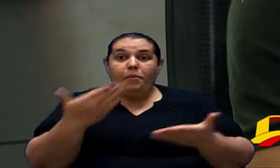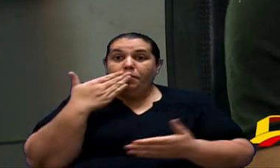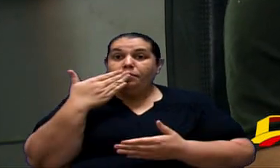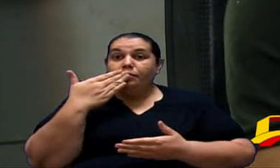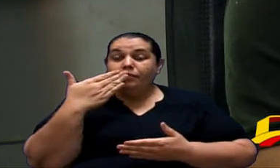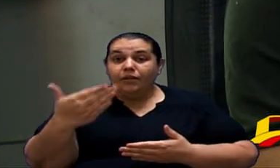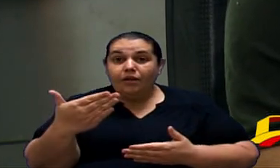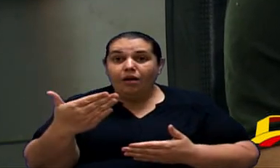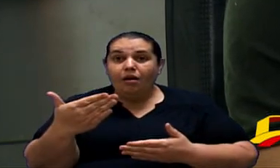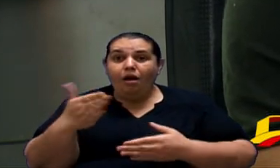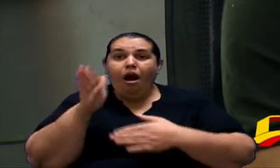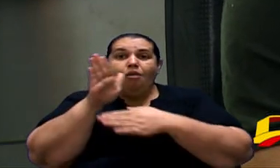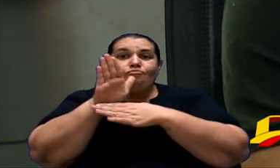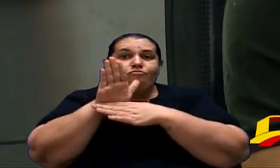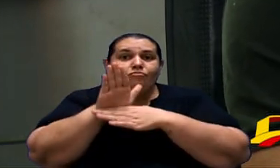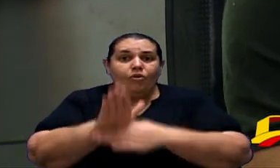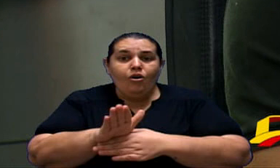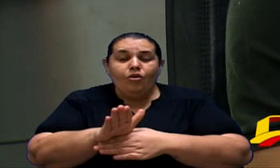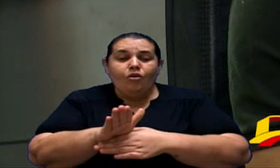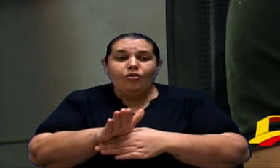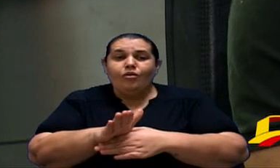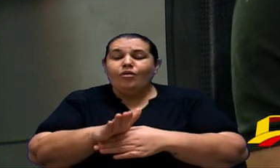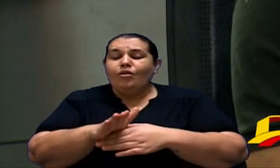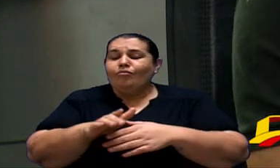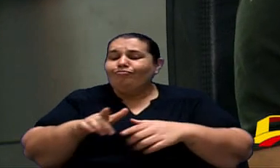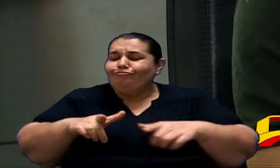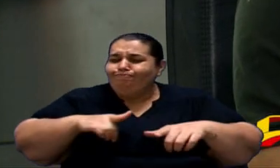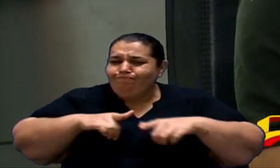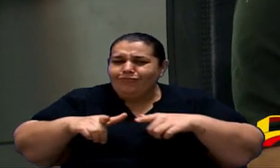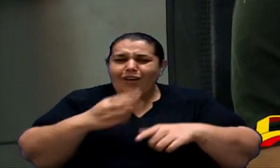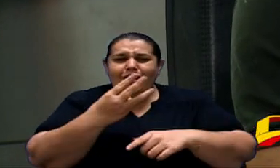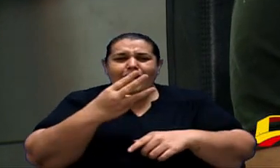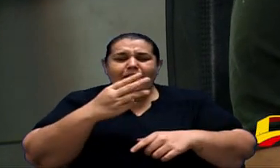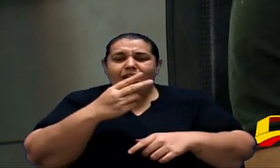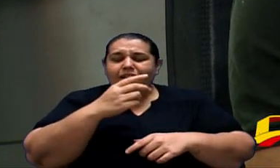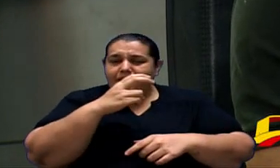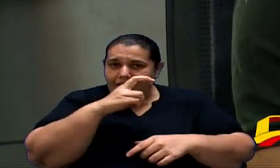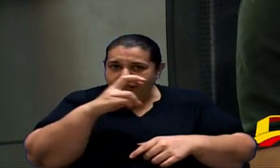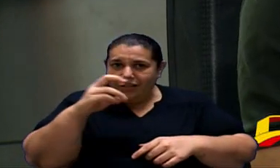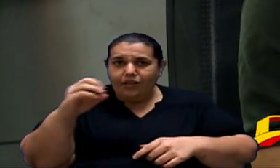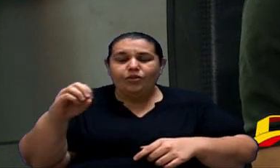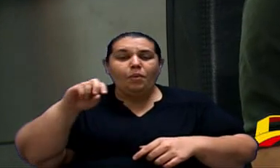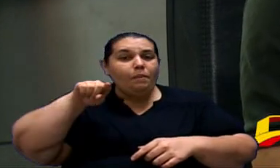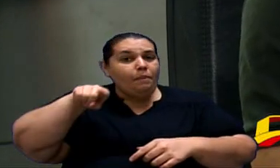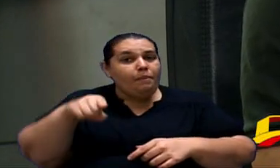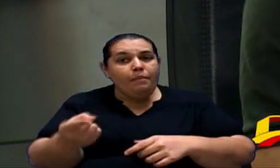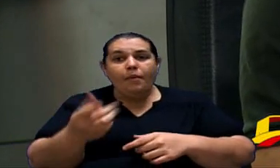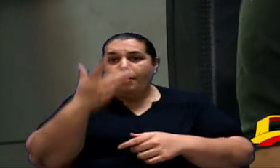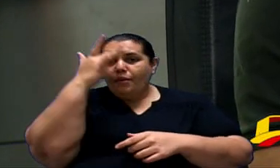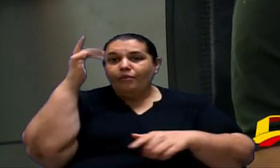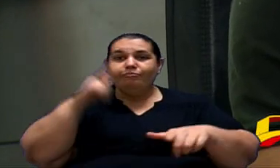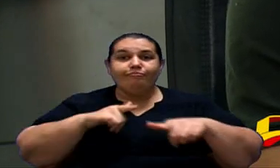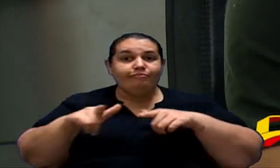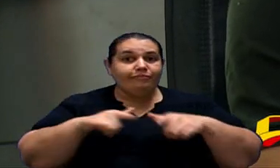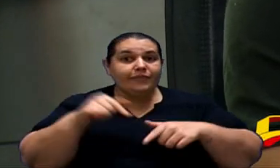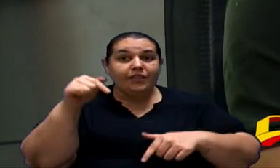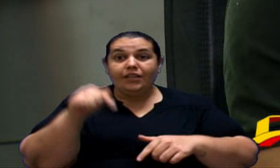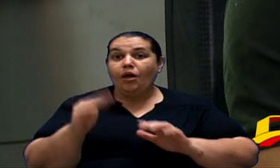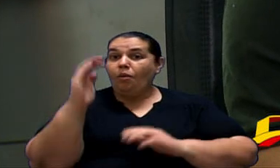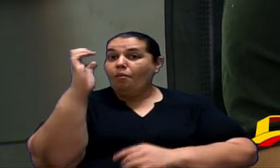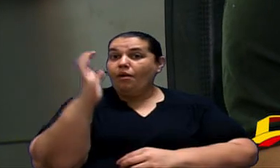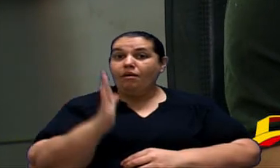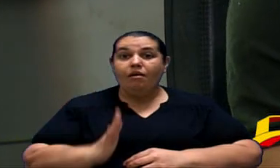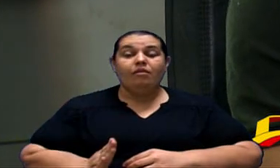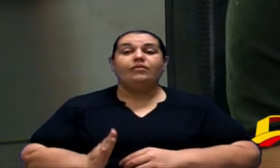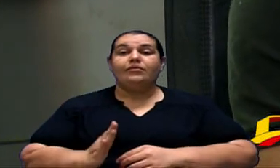para que ajude uma categoria que são mais de 500 mil frentistas. São mais de 500 mil frentistas aqui, no Brasil.